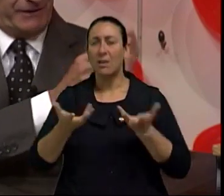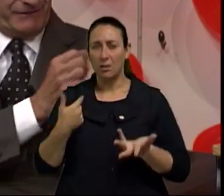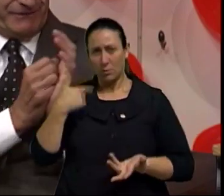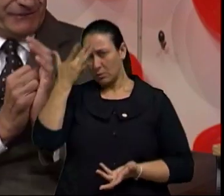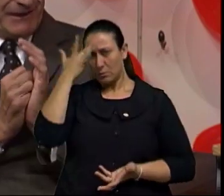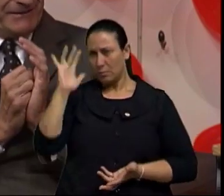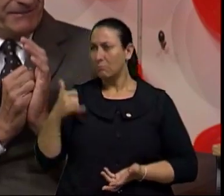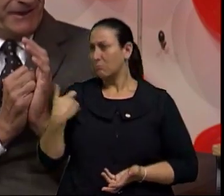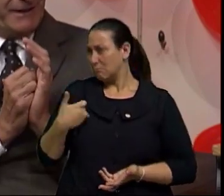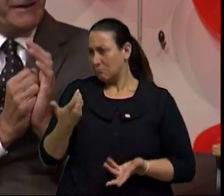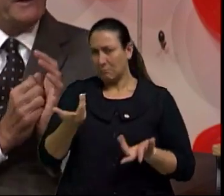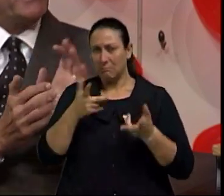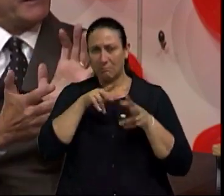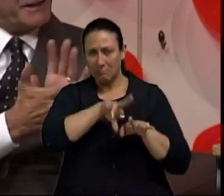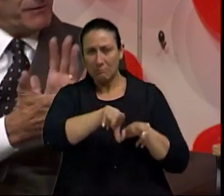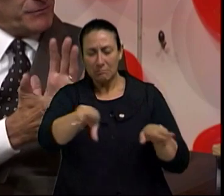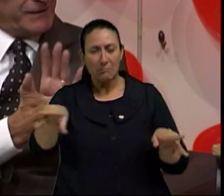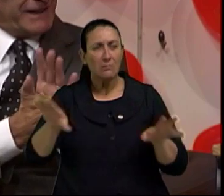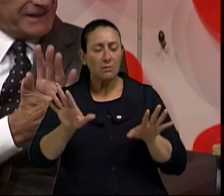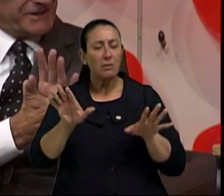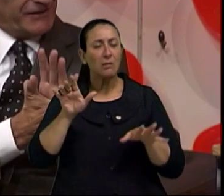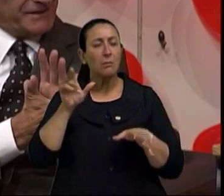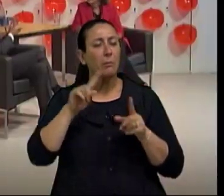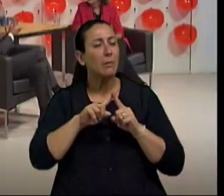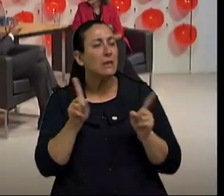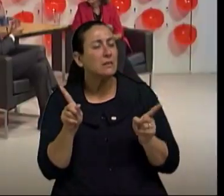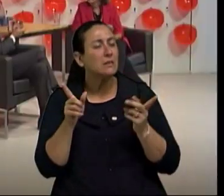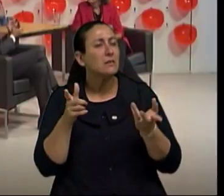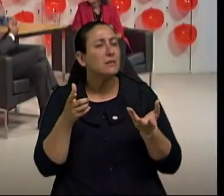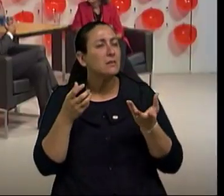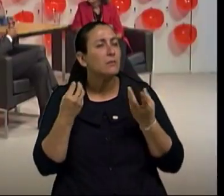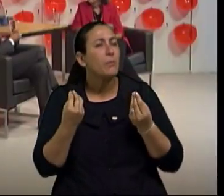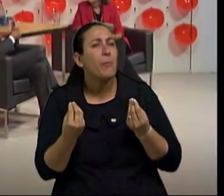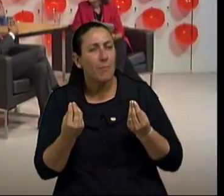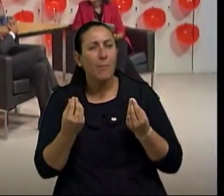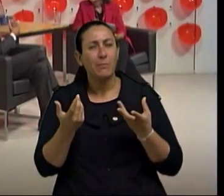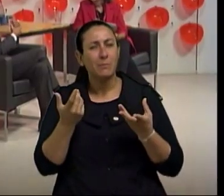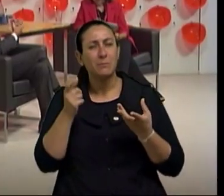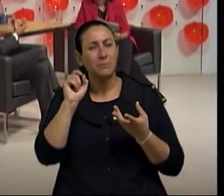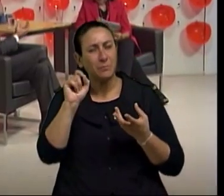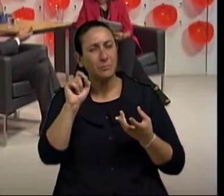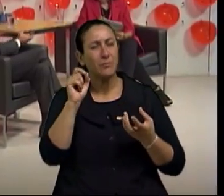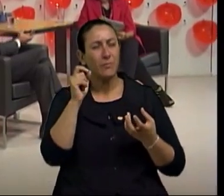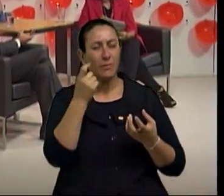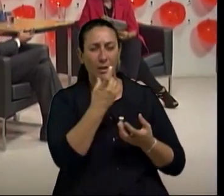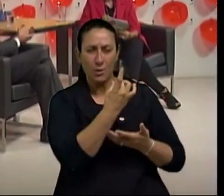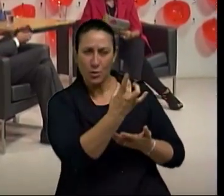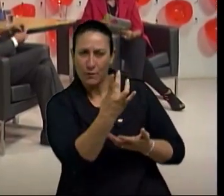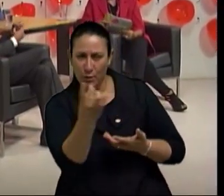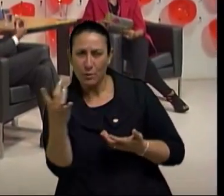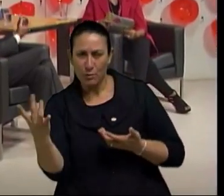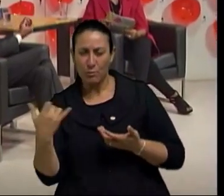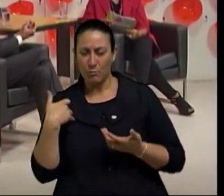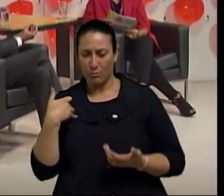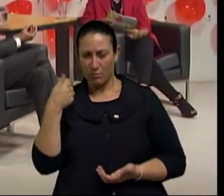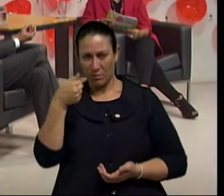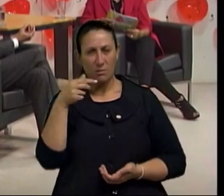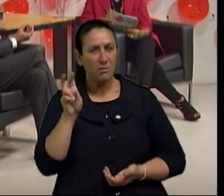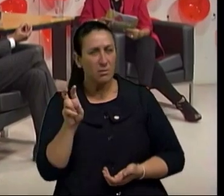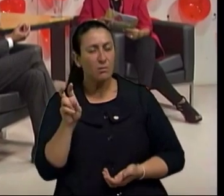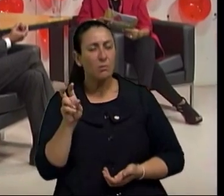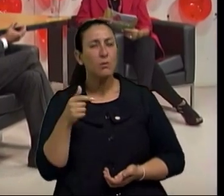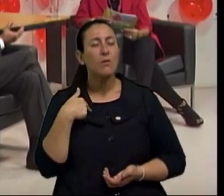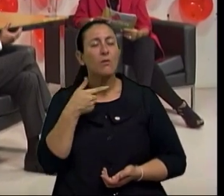tu tens e nem tu sabes a minha, nós sabemos o que está na certa nascimento, mas esse indivíduo de 75, biologicamente